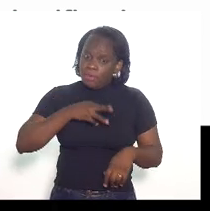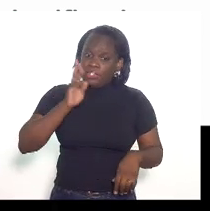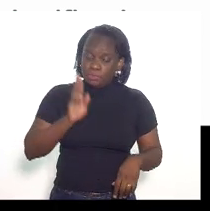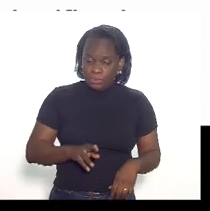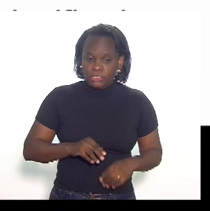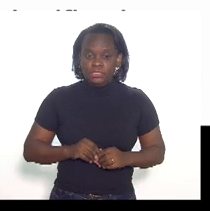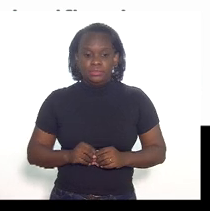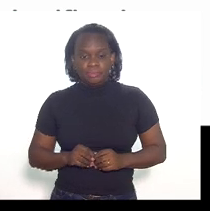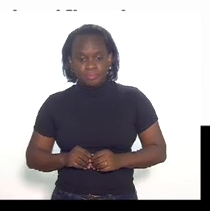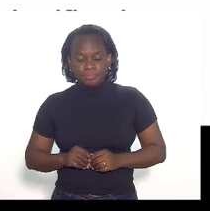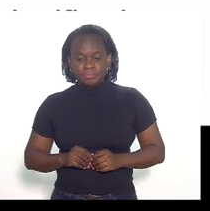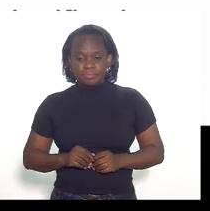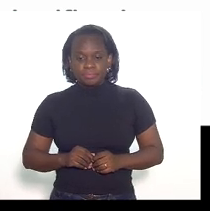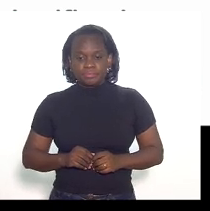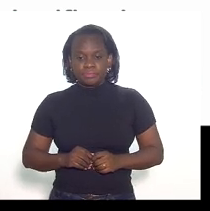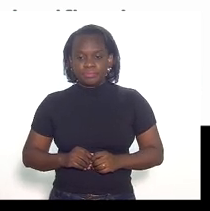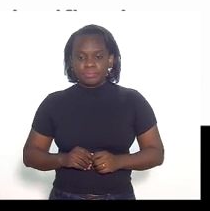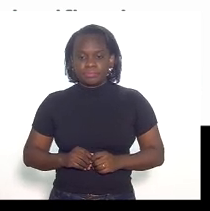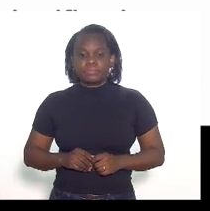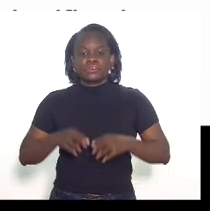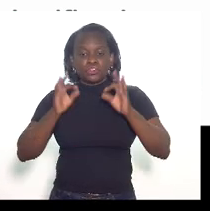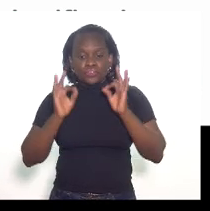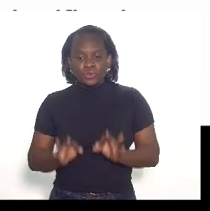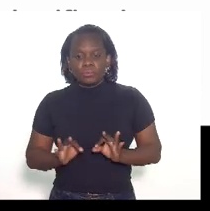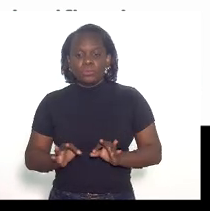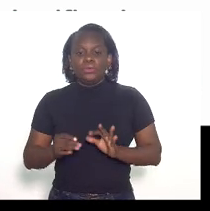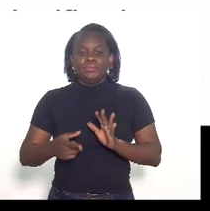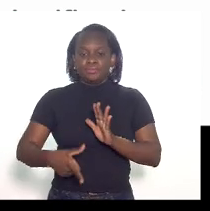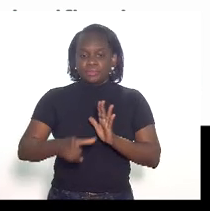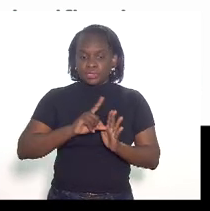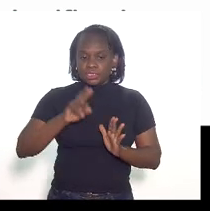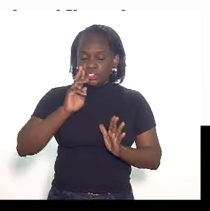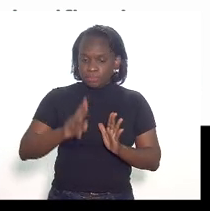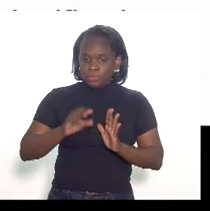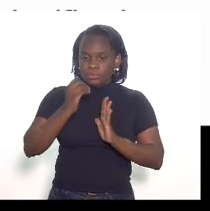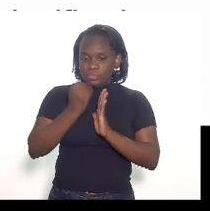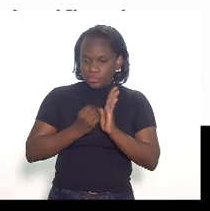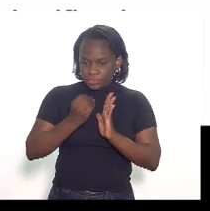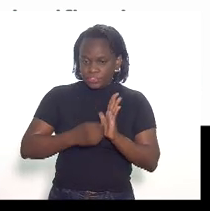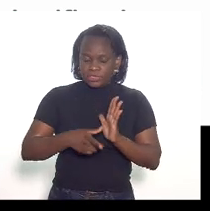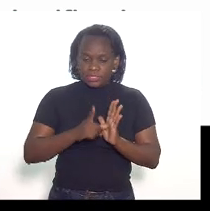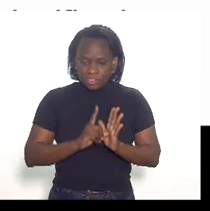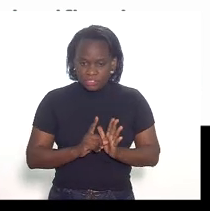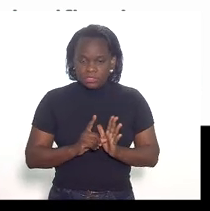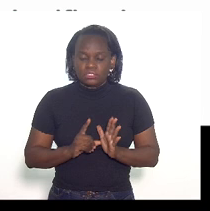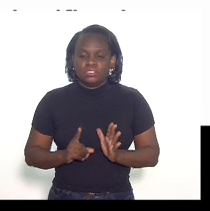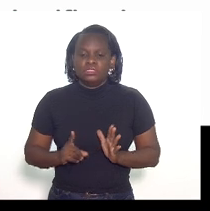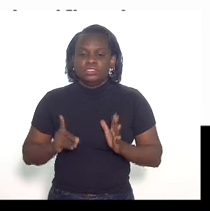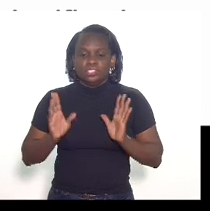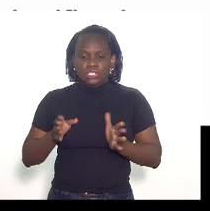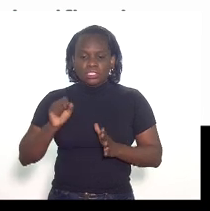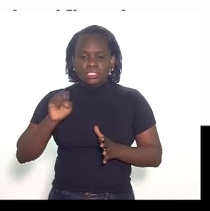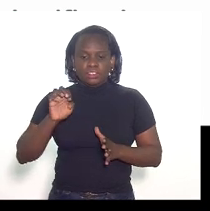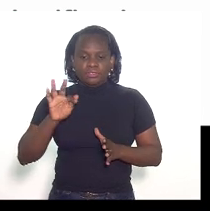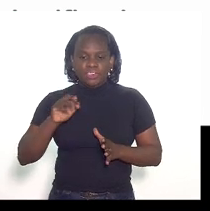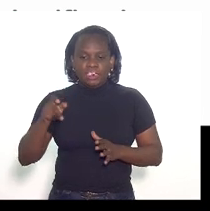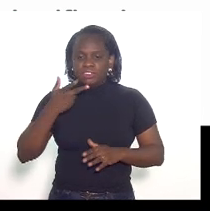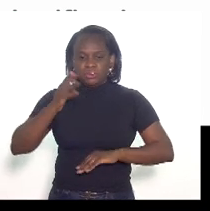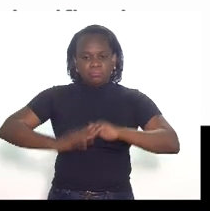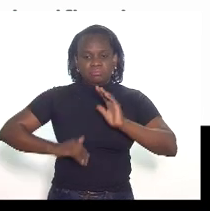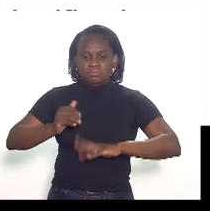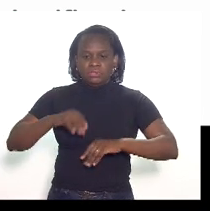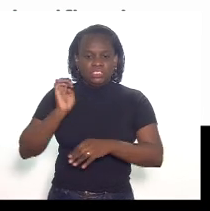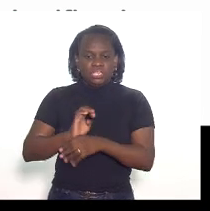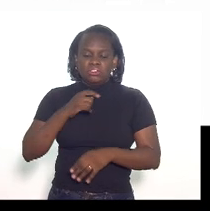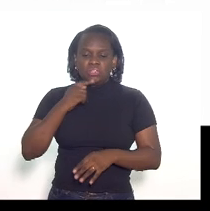significativo tempo de resposta e reiterou aquela resposta que já tinha sido encaminhada para ser faz sobre a incompetência do